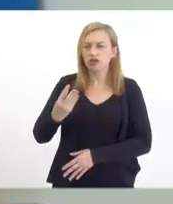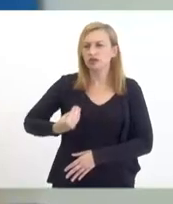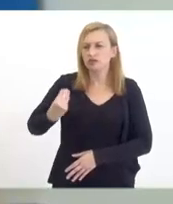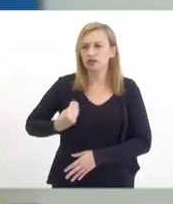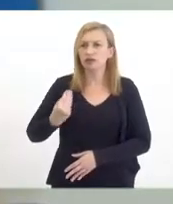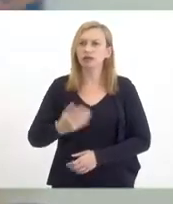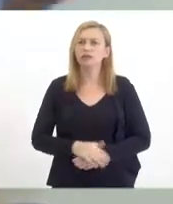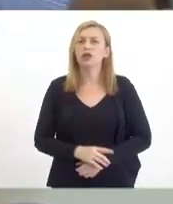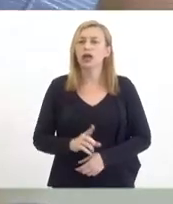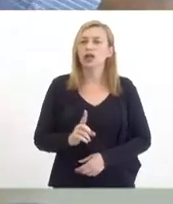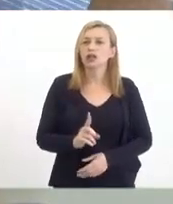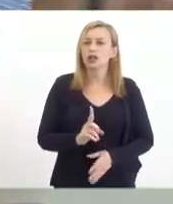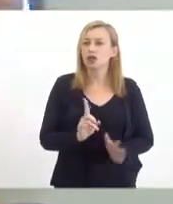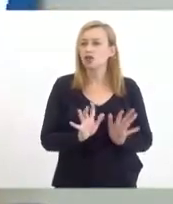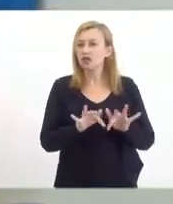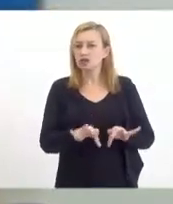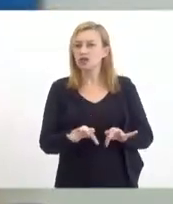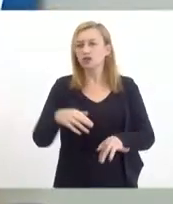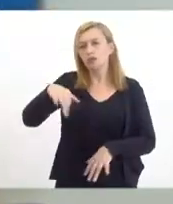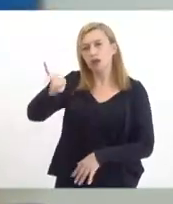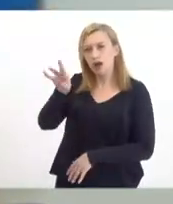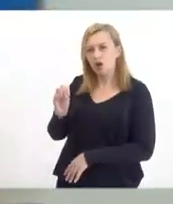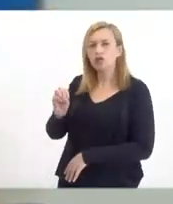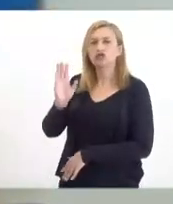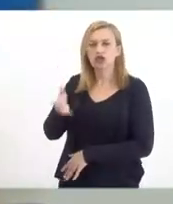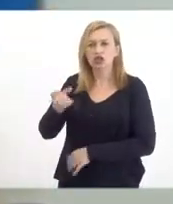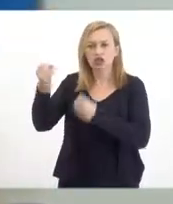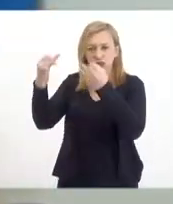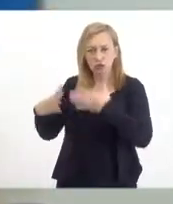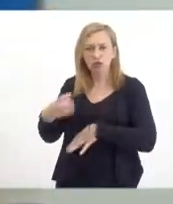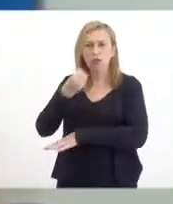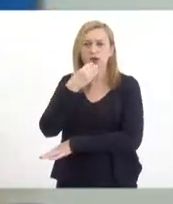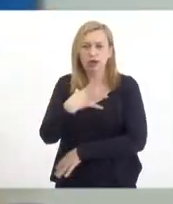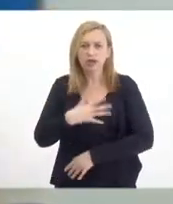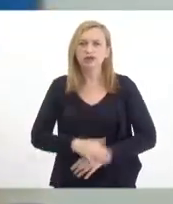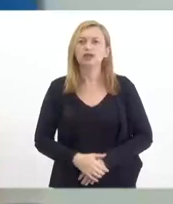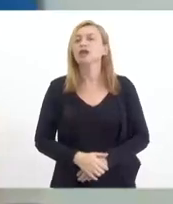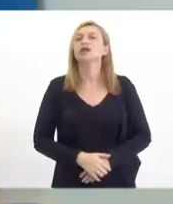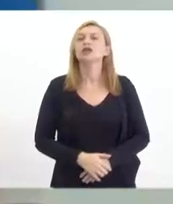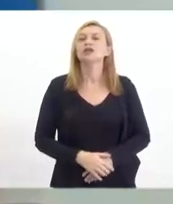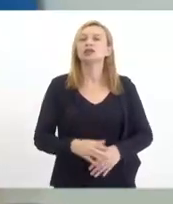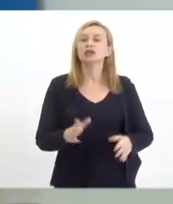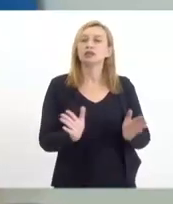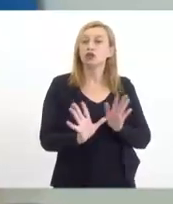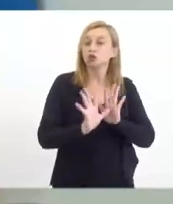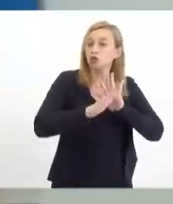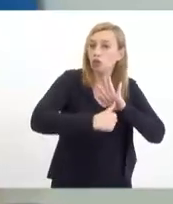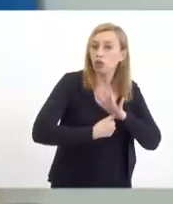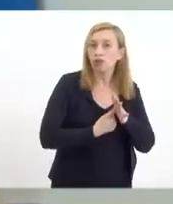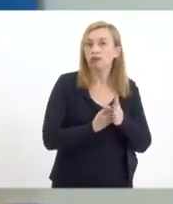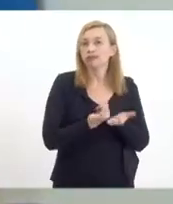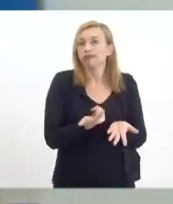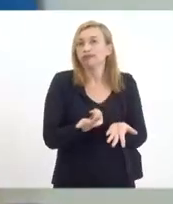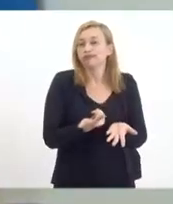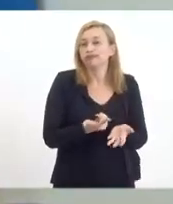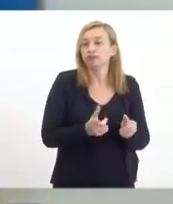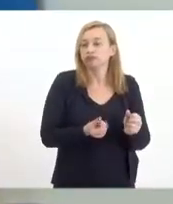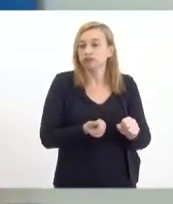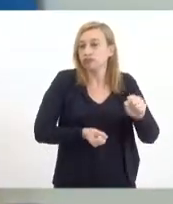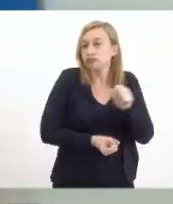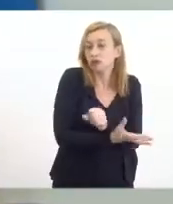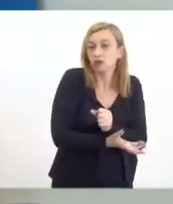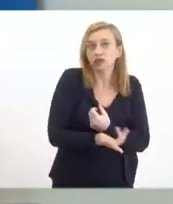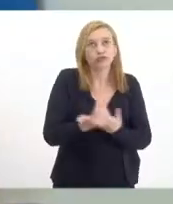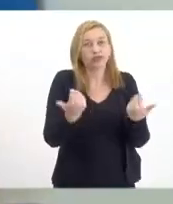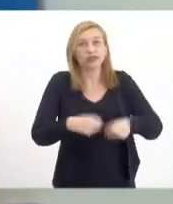Não internalizou, Mauro Osório coloca isso muito bem. A parte da corrupção, a gente não precisa nem dizer, pela quantidade